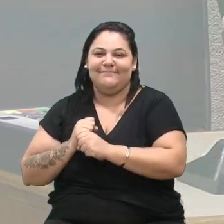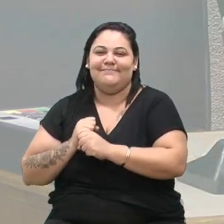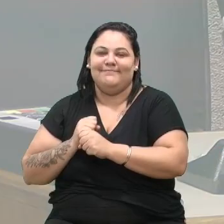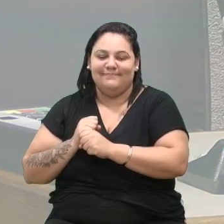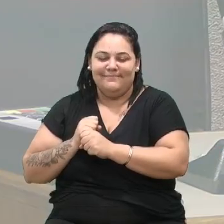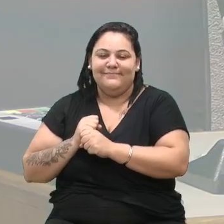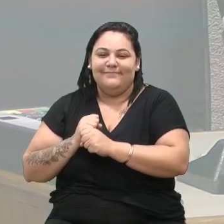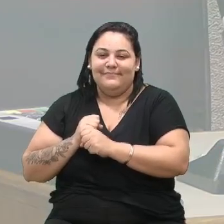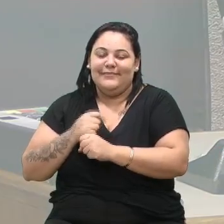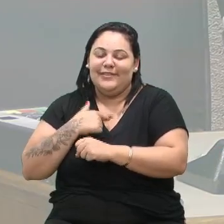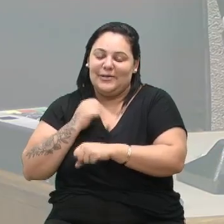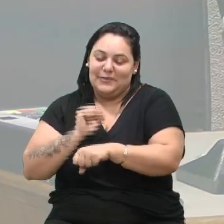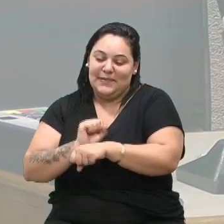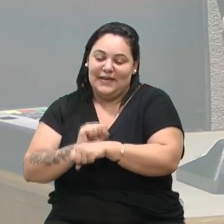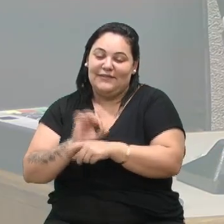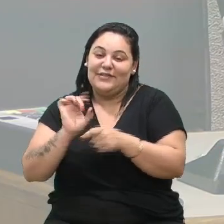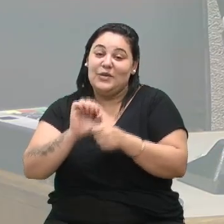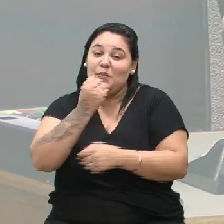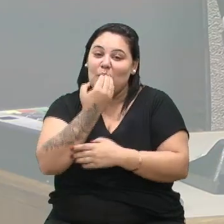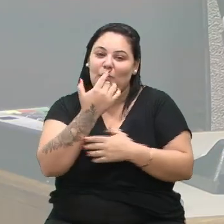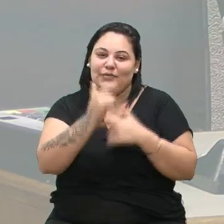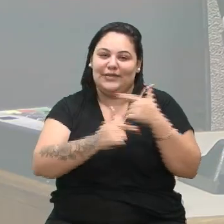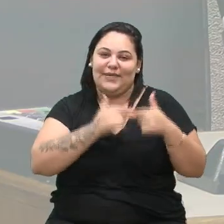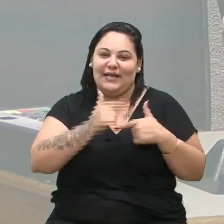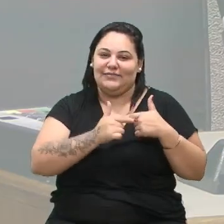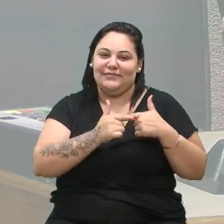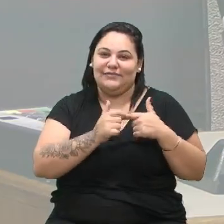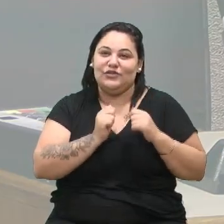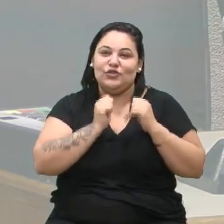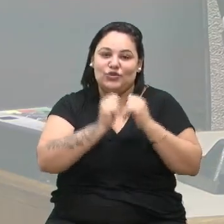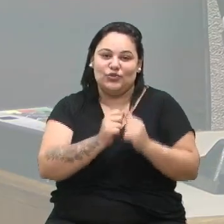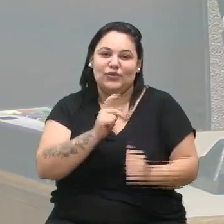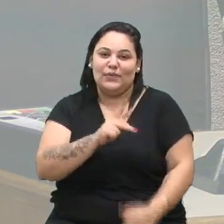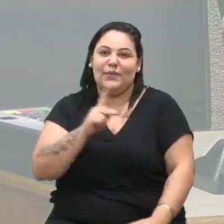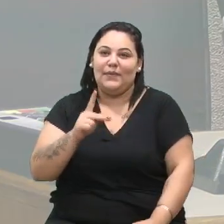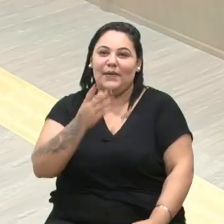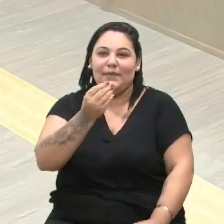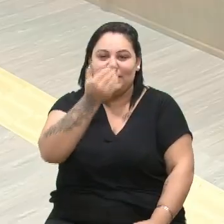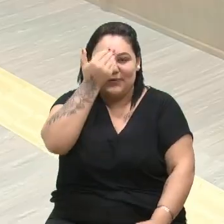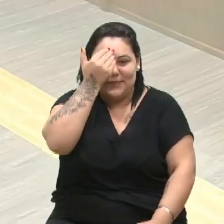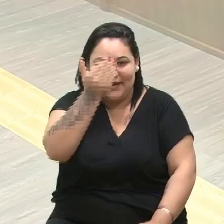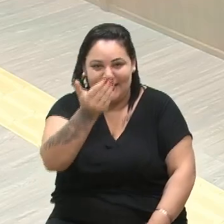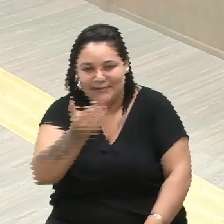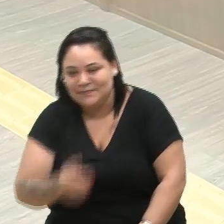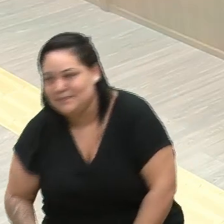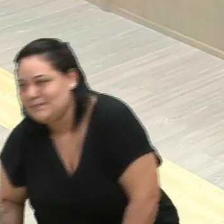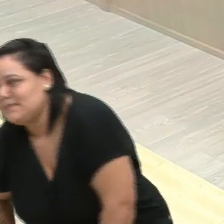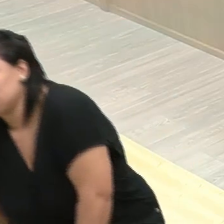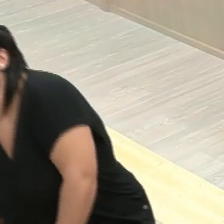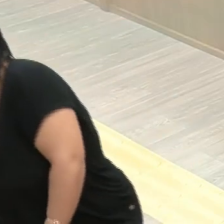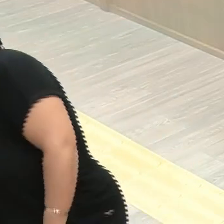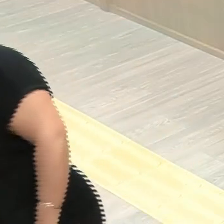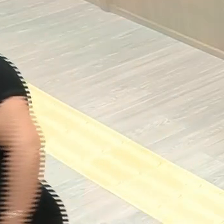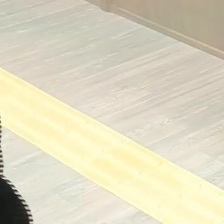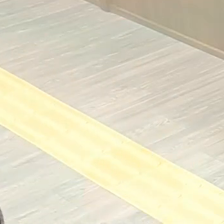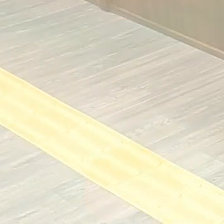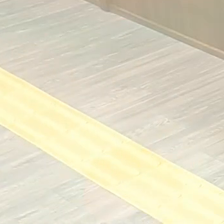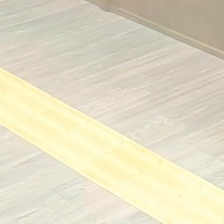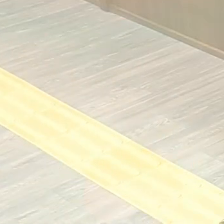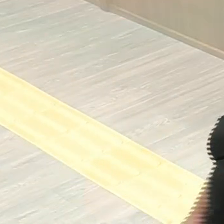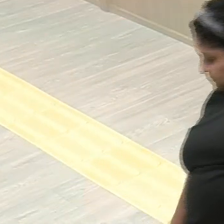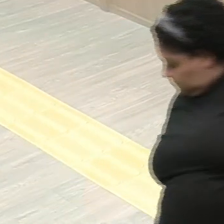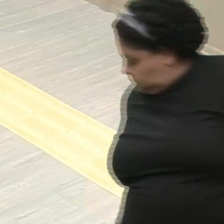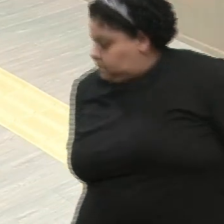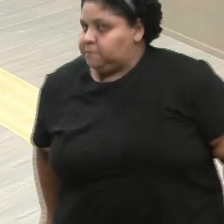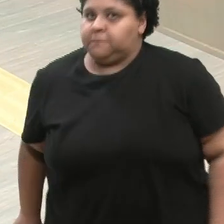E espero fazer um bom trabalho também junto ao PP. Muito obrigada. Com certeza. Só para concluir, senhora presidente, quero aqui deixar